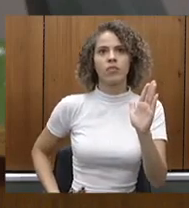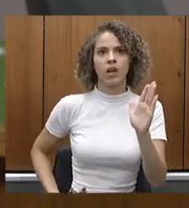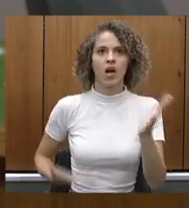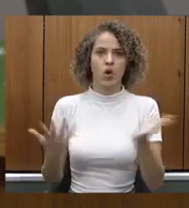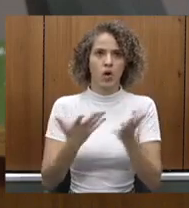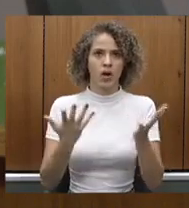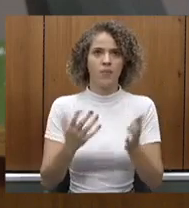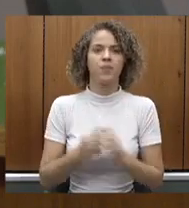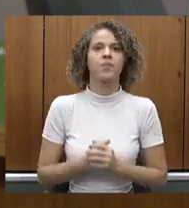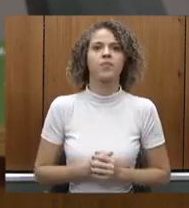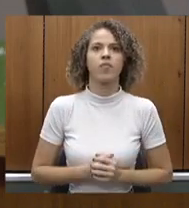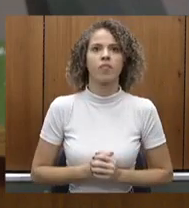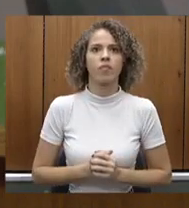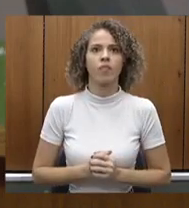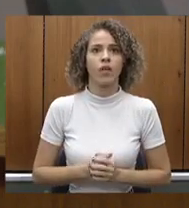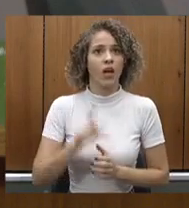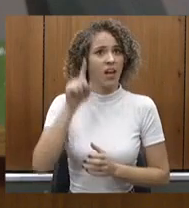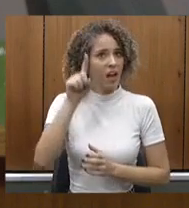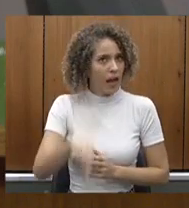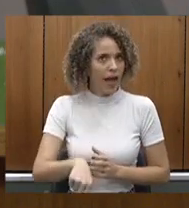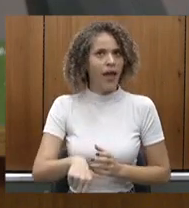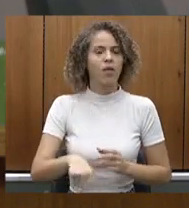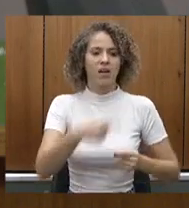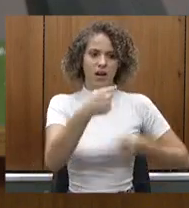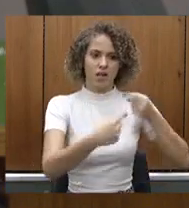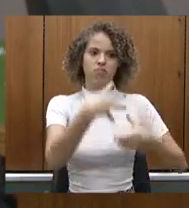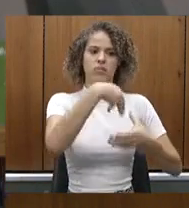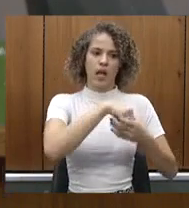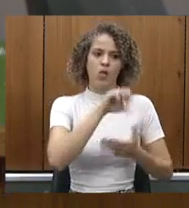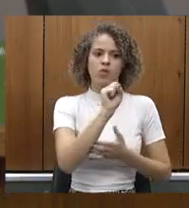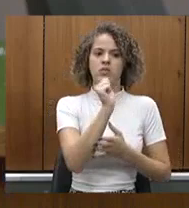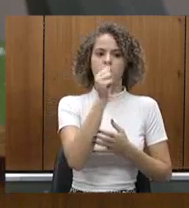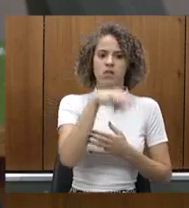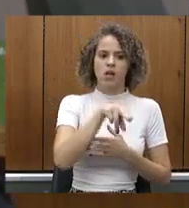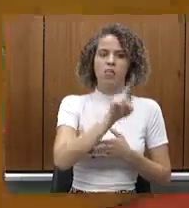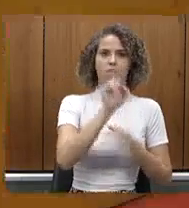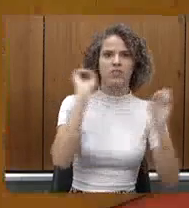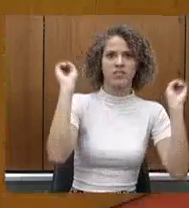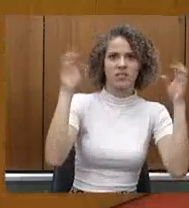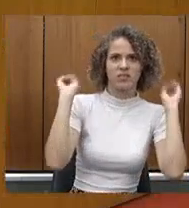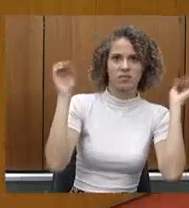SAMU e é uma grande política também. Está bom? Acho que responde tudo.